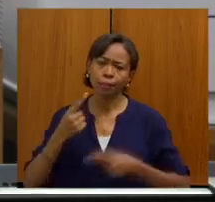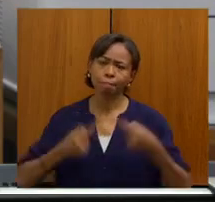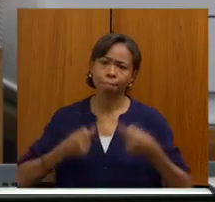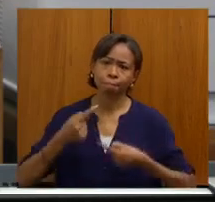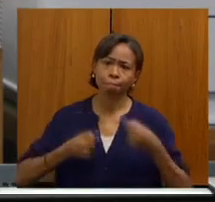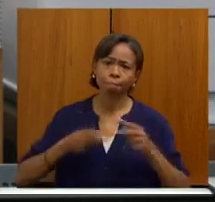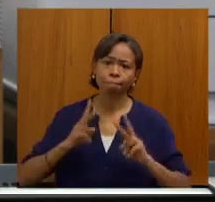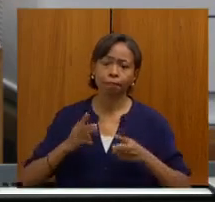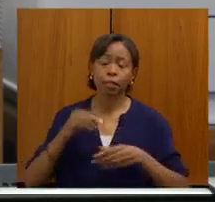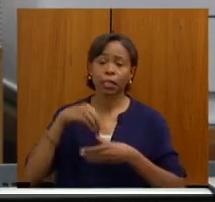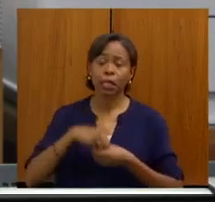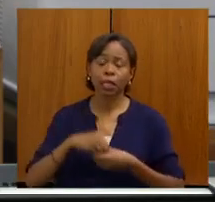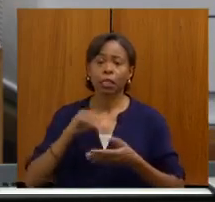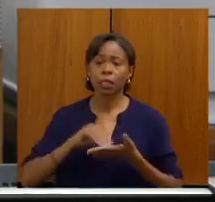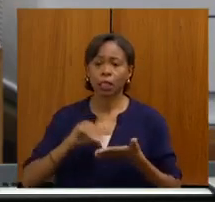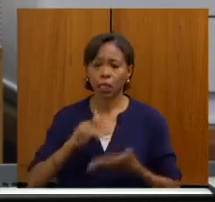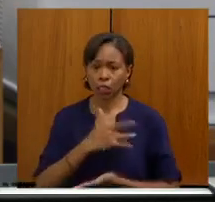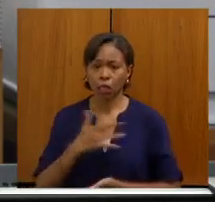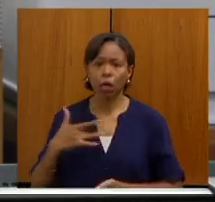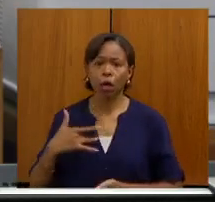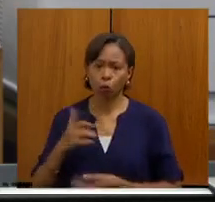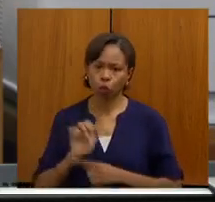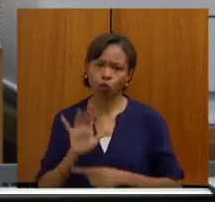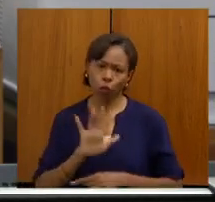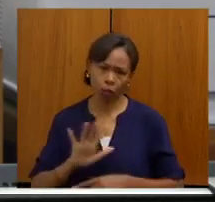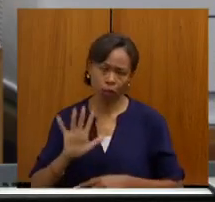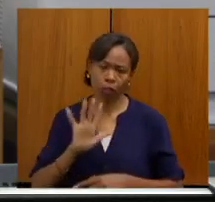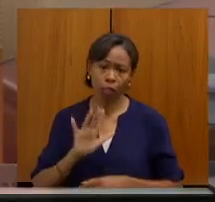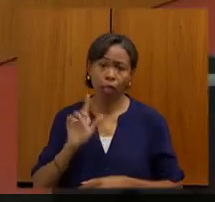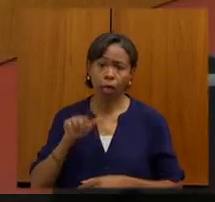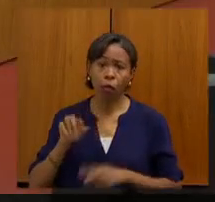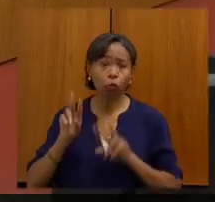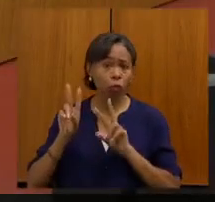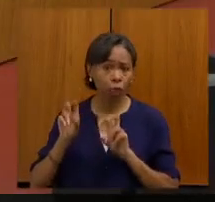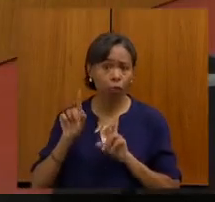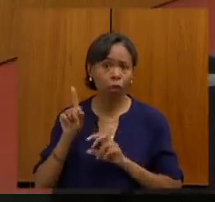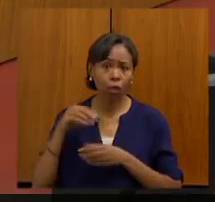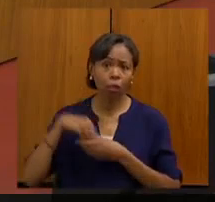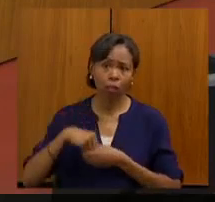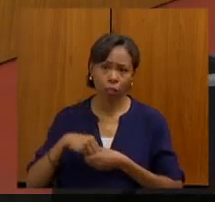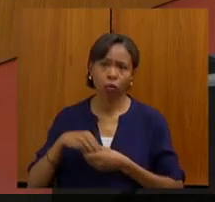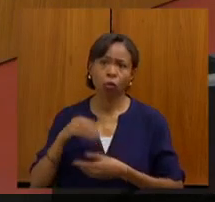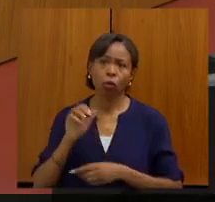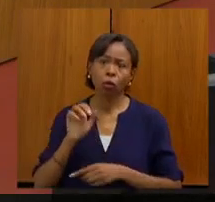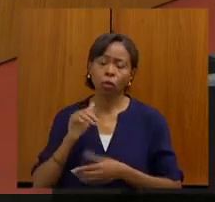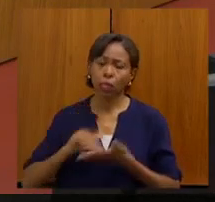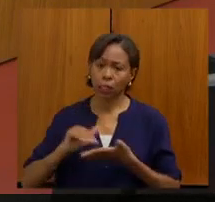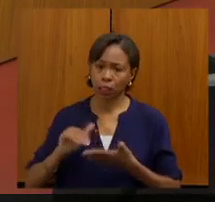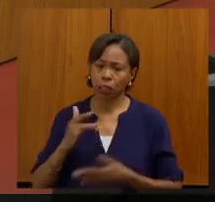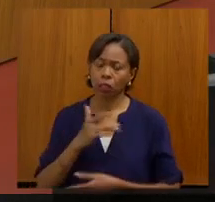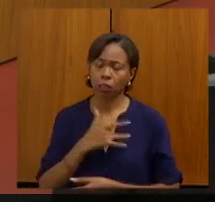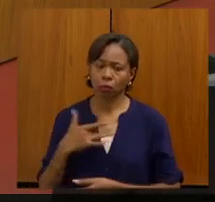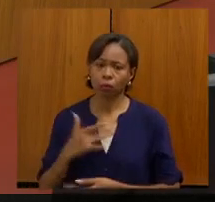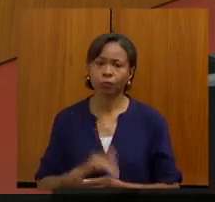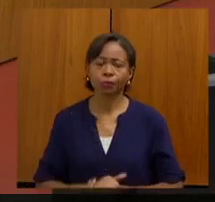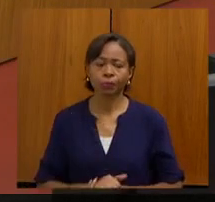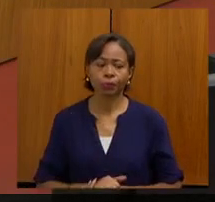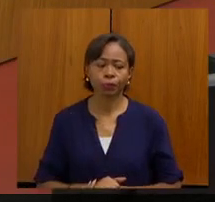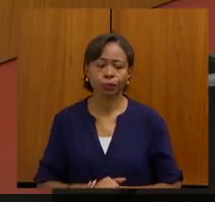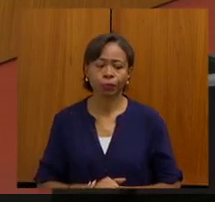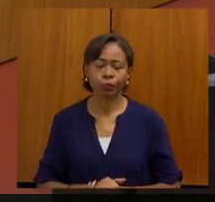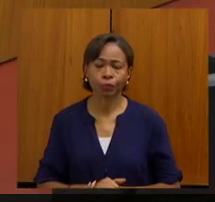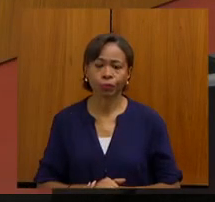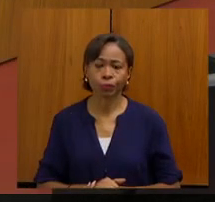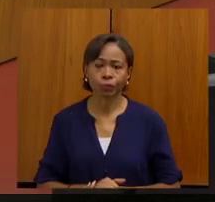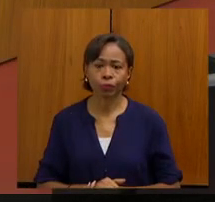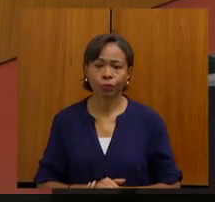da Secretaria de da Autosalte. O doutor Gabriel é um tema nosso lá recorrente. E, doutora Ana, pelo que...